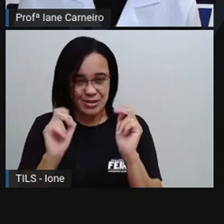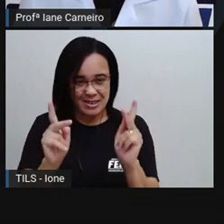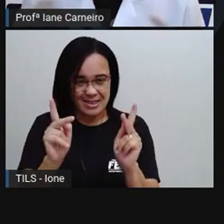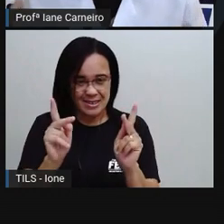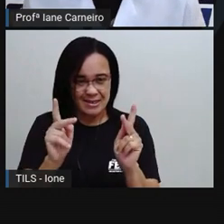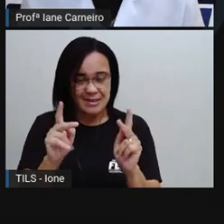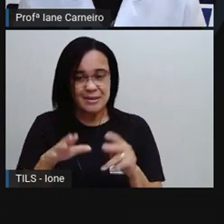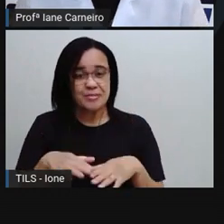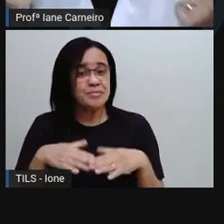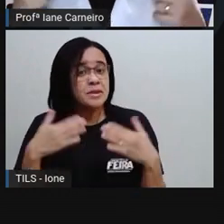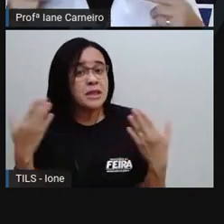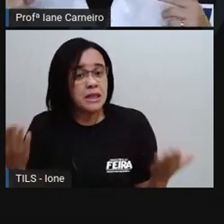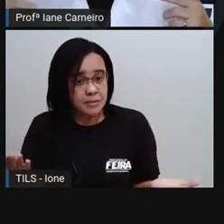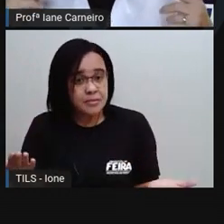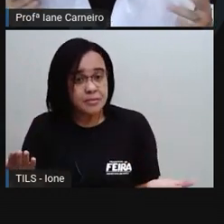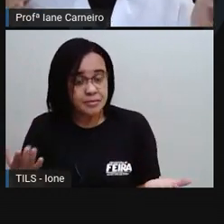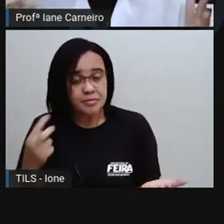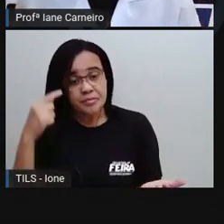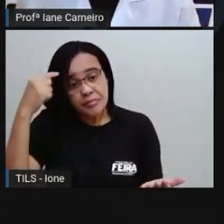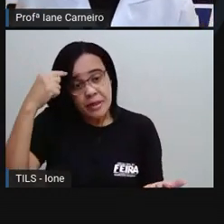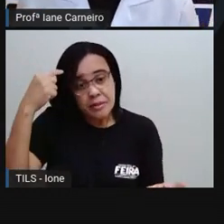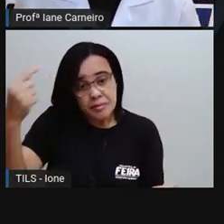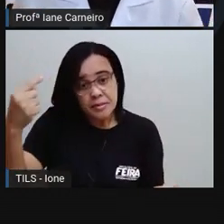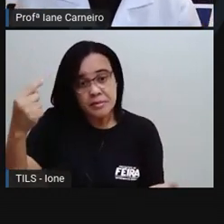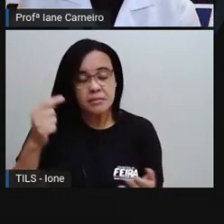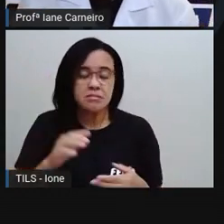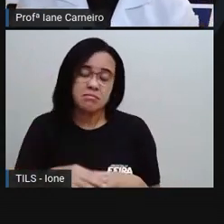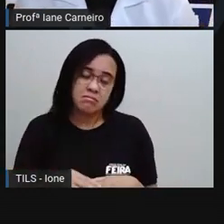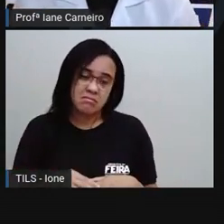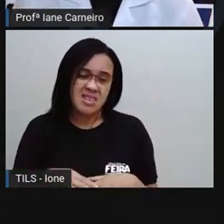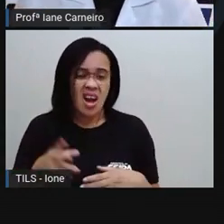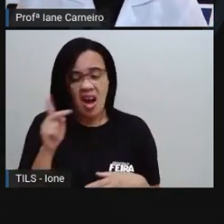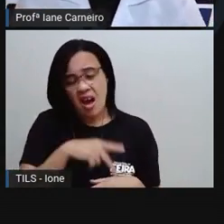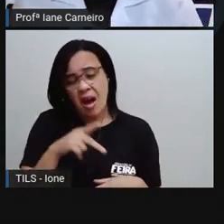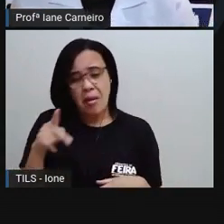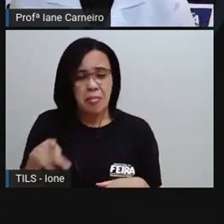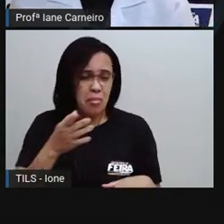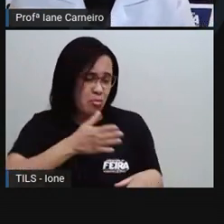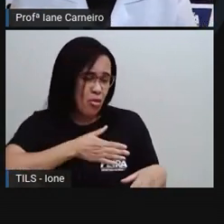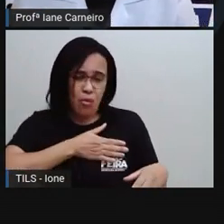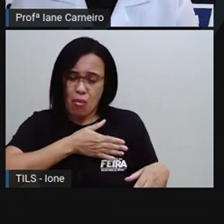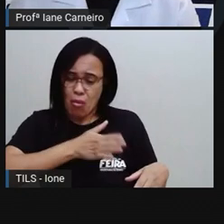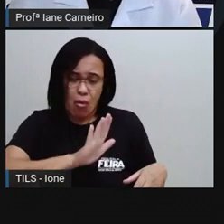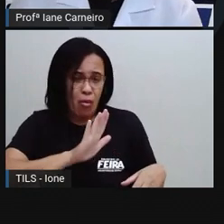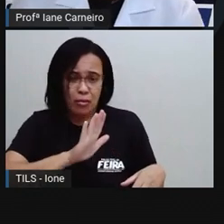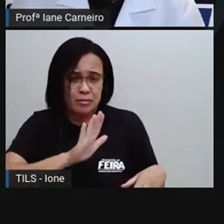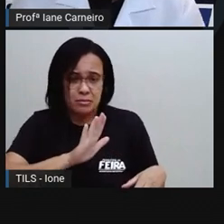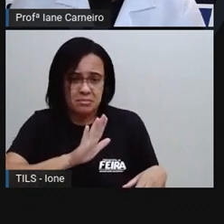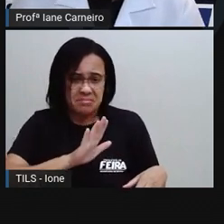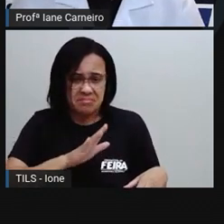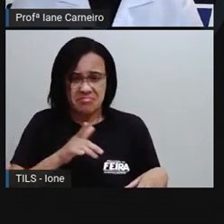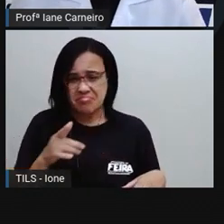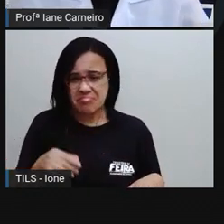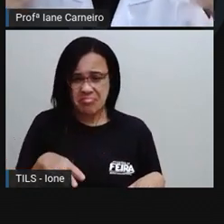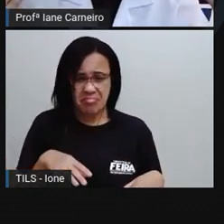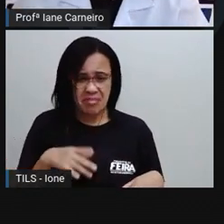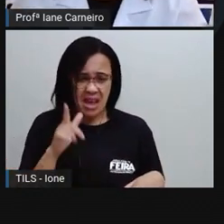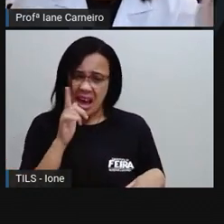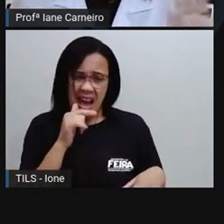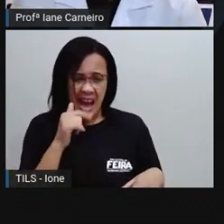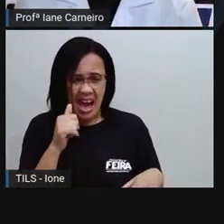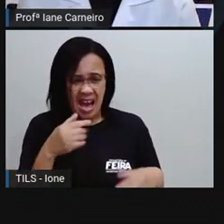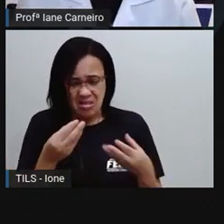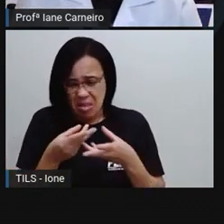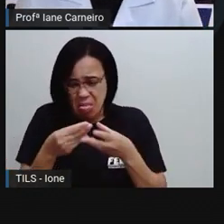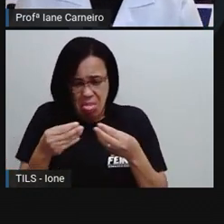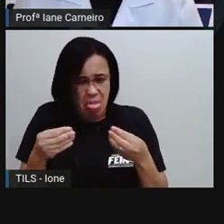E aí, ó, pensando nisso, porque tem gente que fala, Ah, pró, eu não gosto de beber água. Água não tem gosto de nada. Ainda